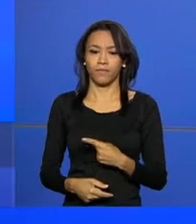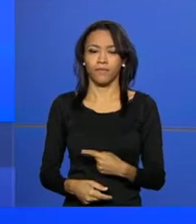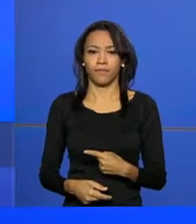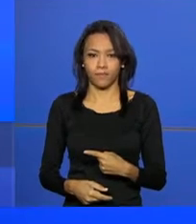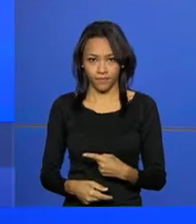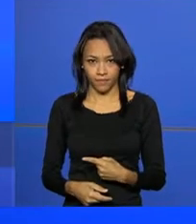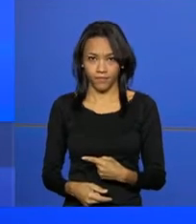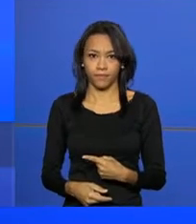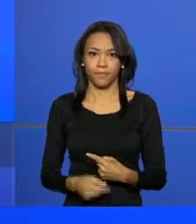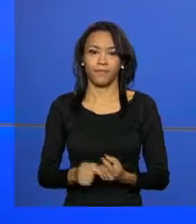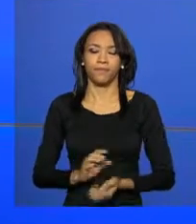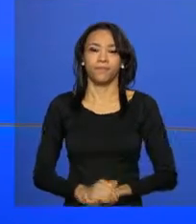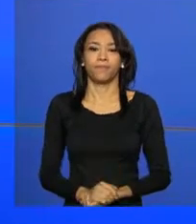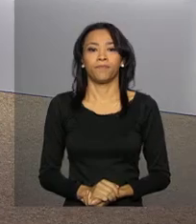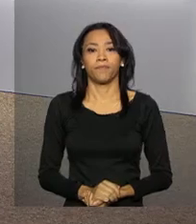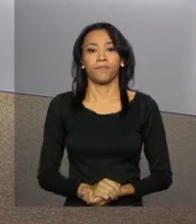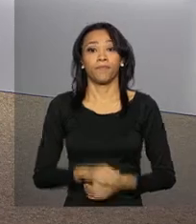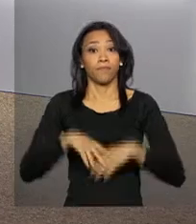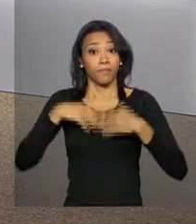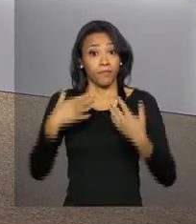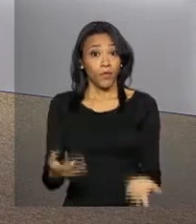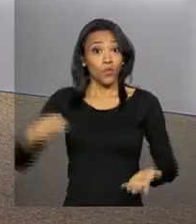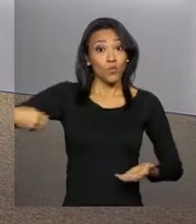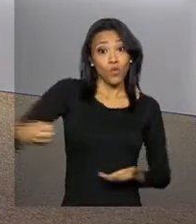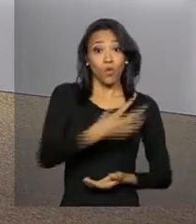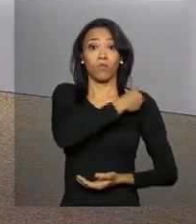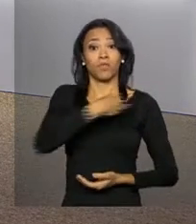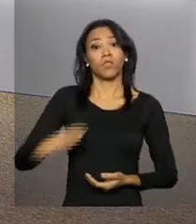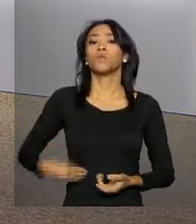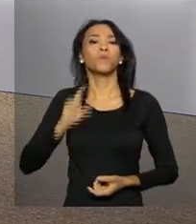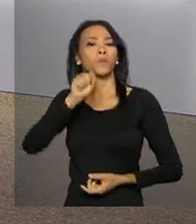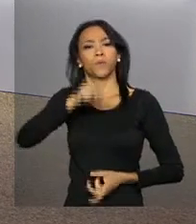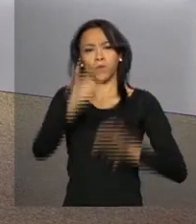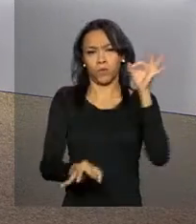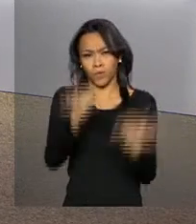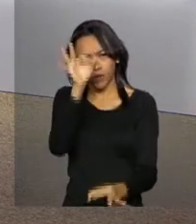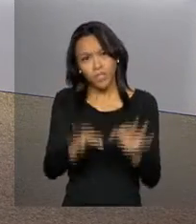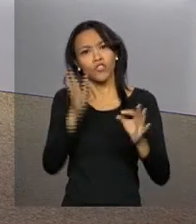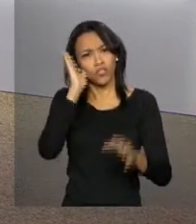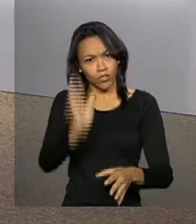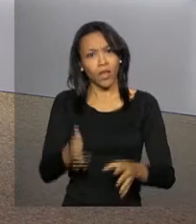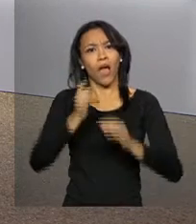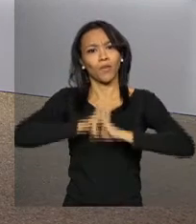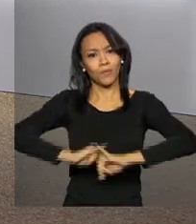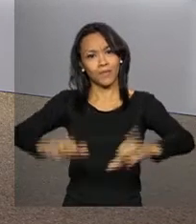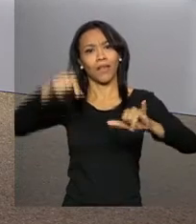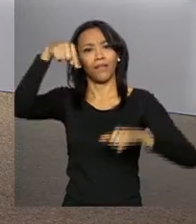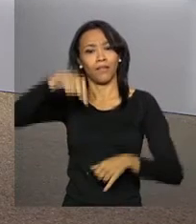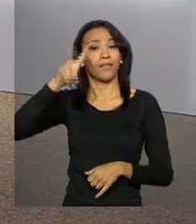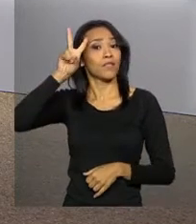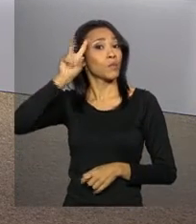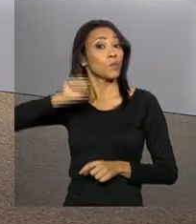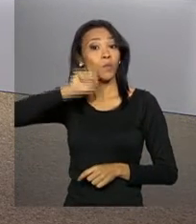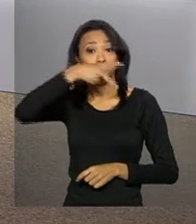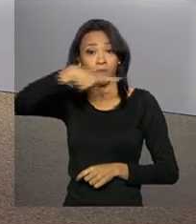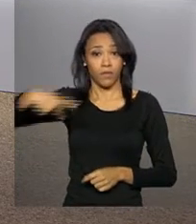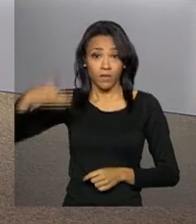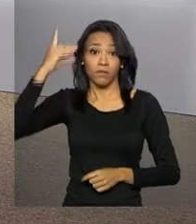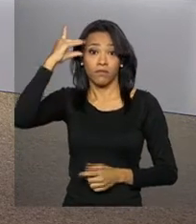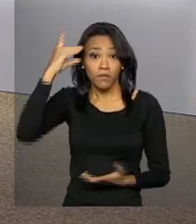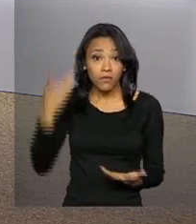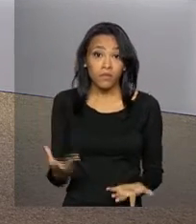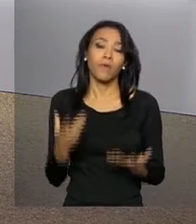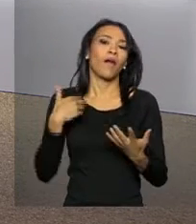.gov.br. O nome do novo ministro da Justiça foi anunciado nesta segunda-feira pela presidenta Dilma